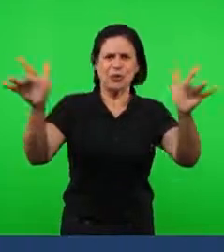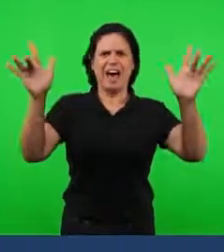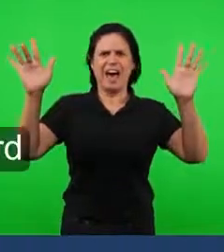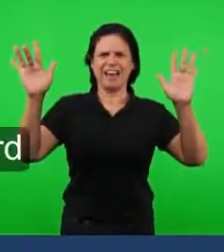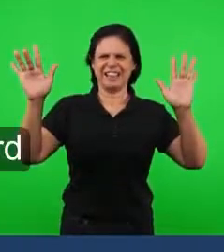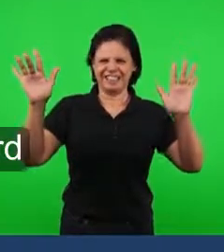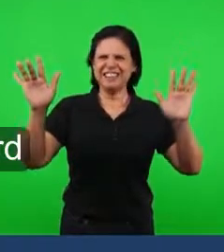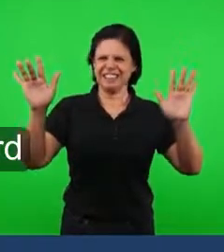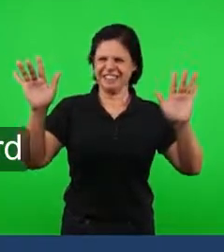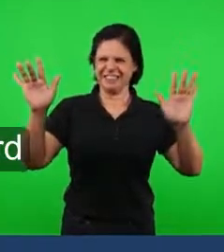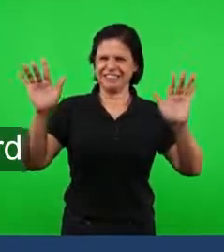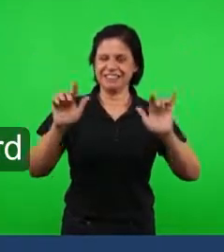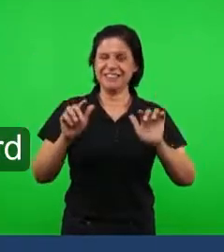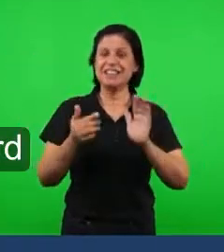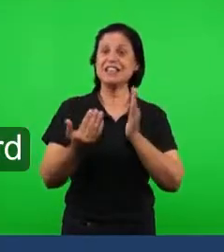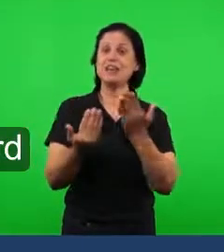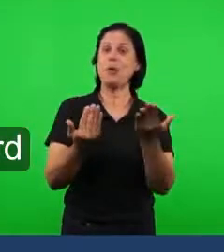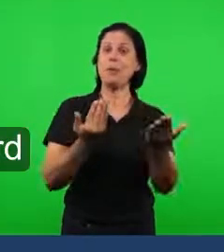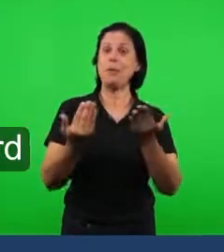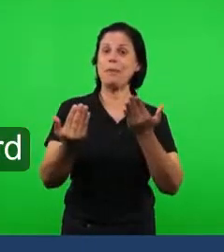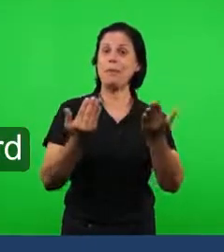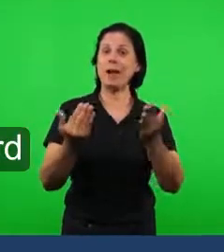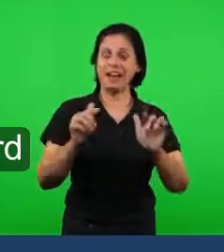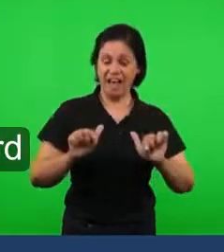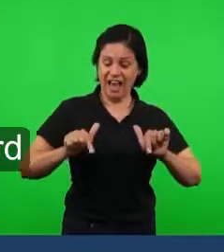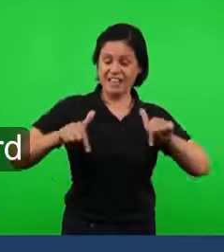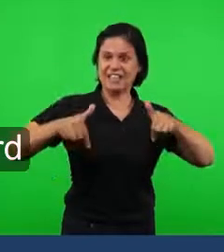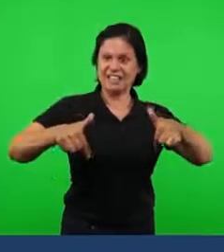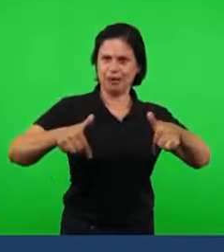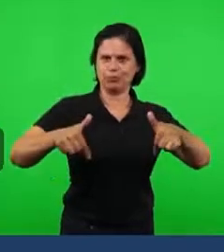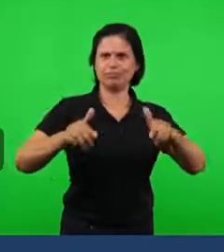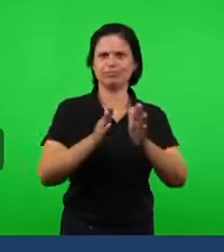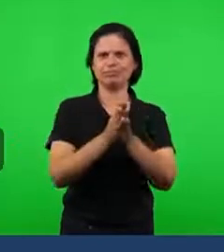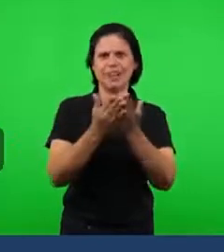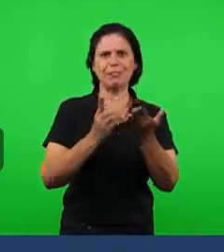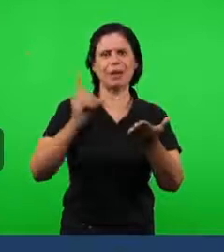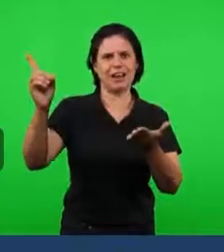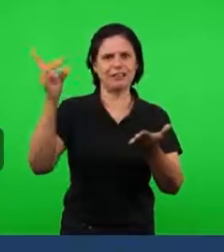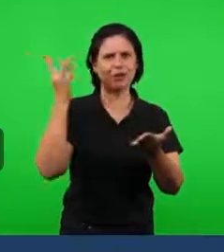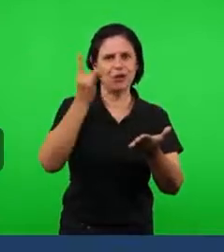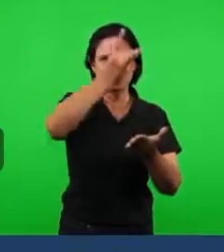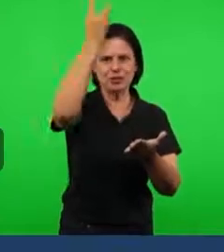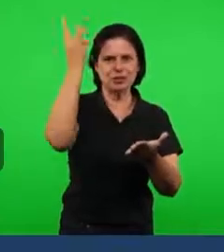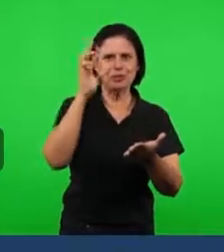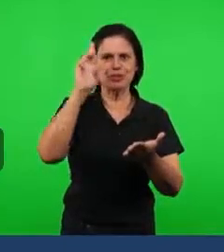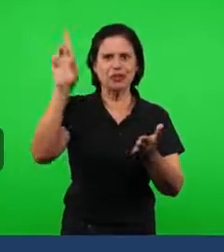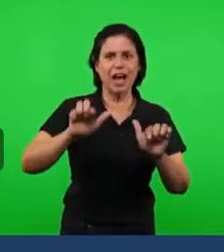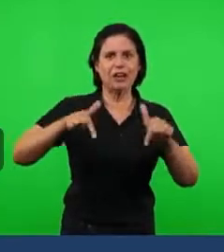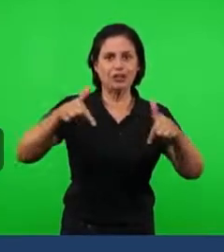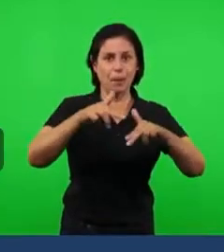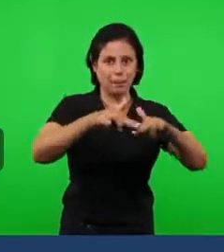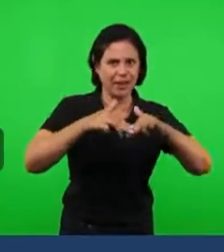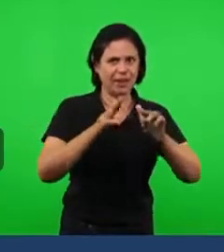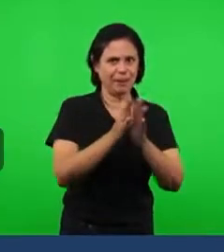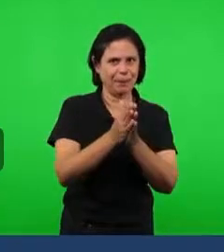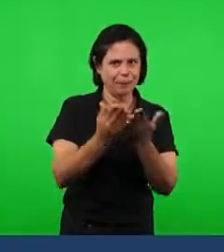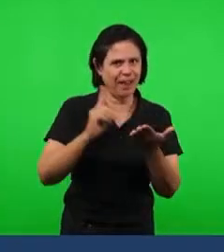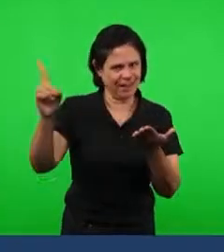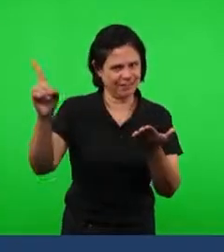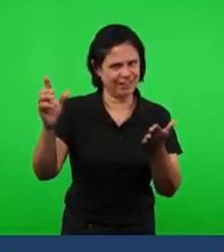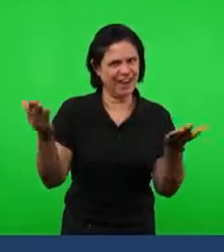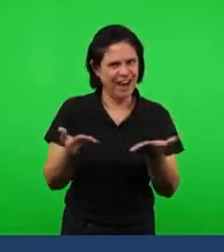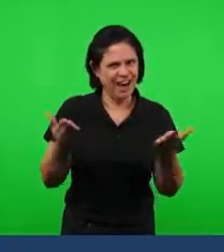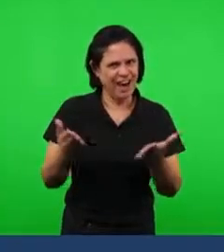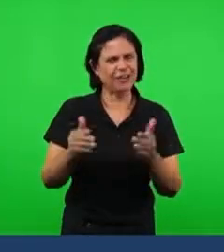aqui está a operação da palavra, do Espírito do Senhor, através da palavra. Agora, o Espírito de Sabedoria,